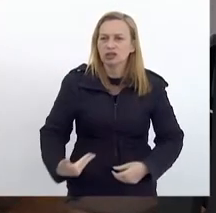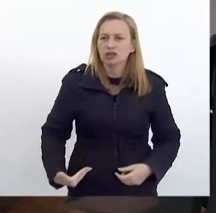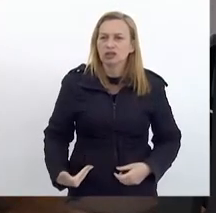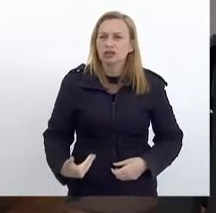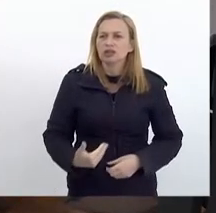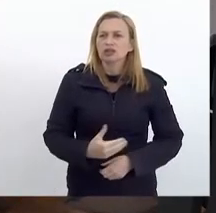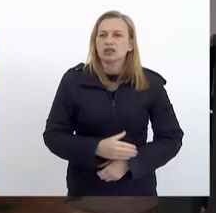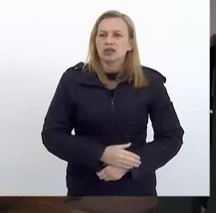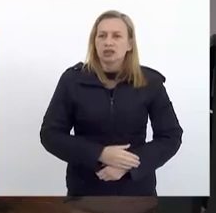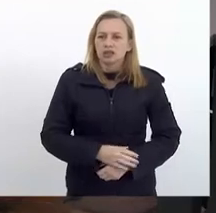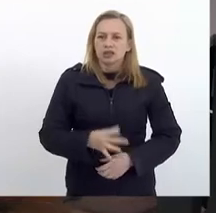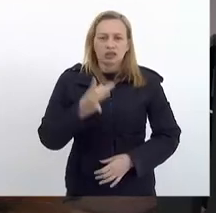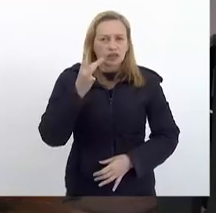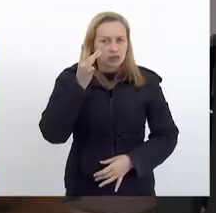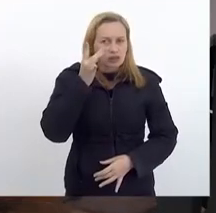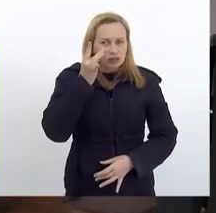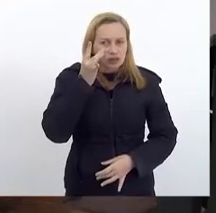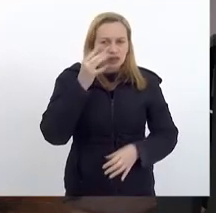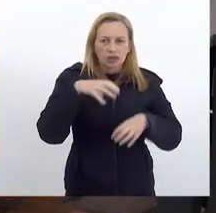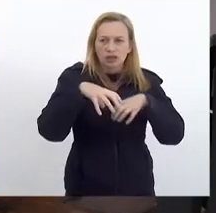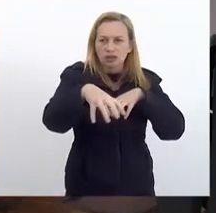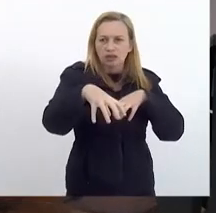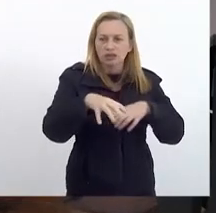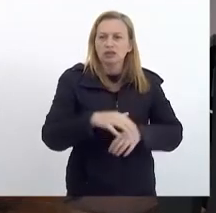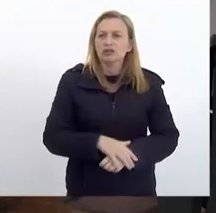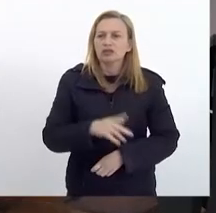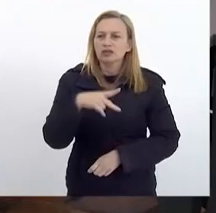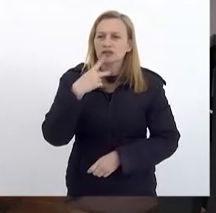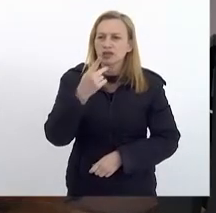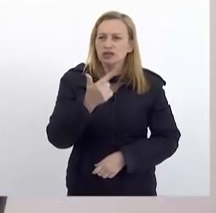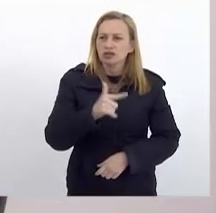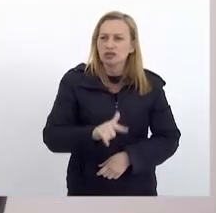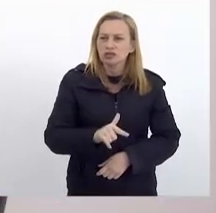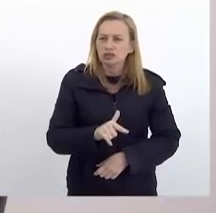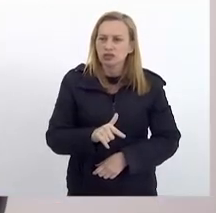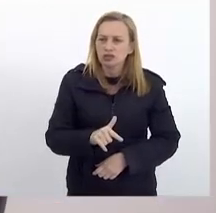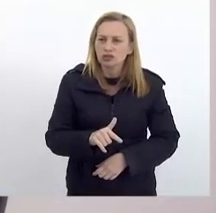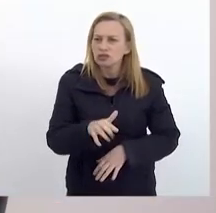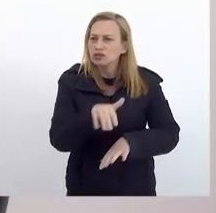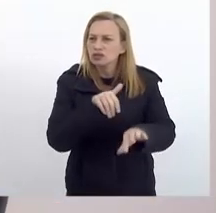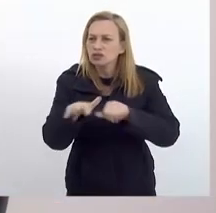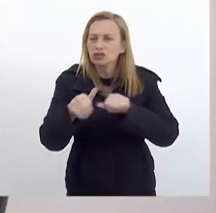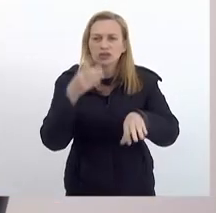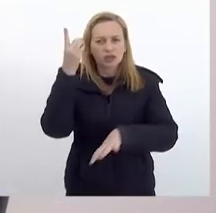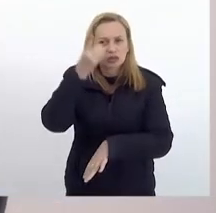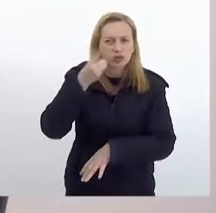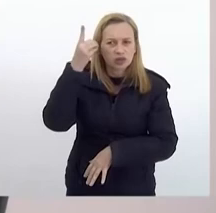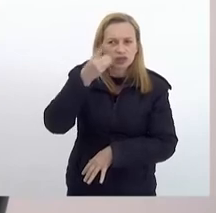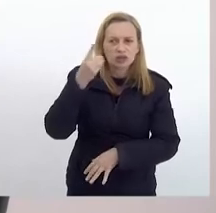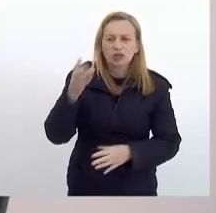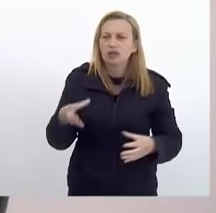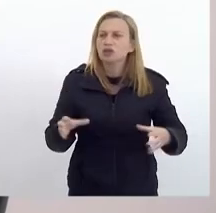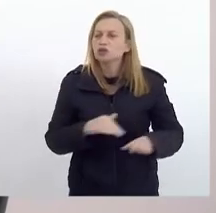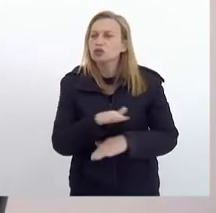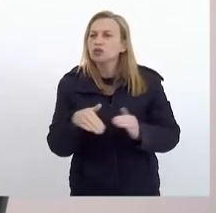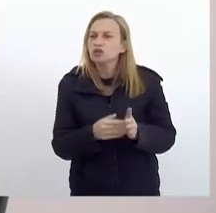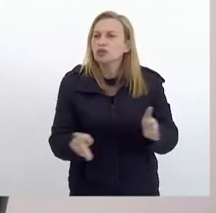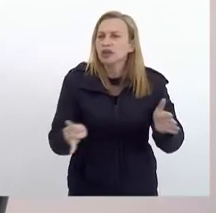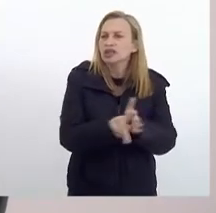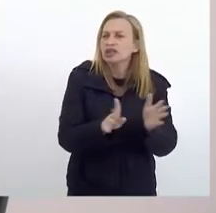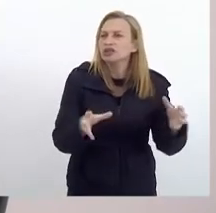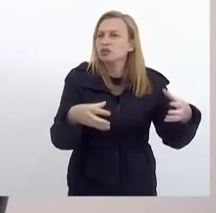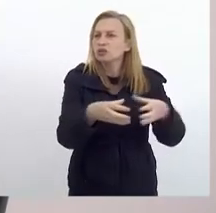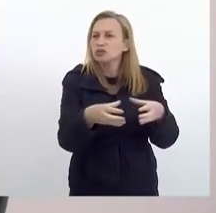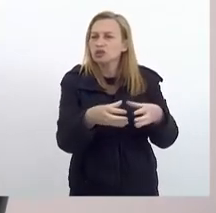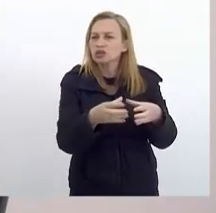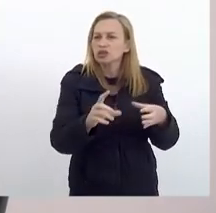semipresidencial. Reafirmo, reafirmando a convocação dos senhores deputados, dos membros dessa comissão, que há de